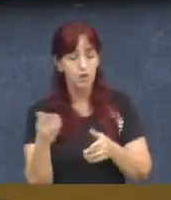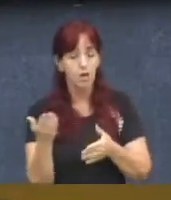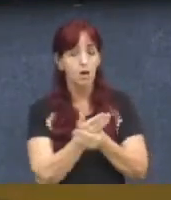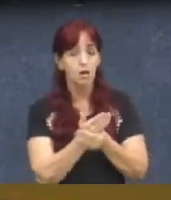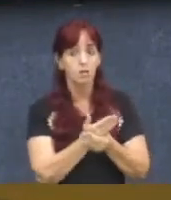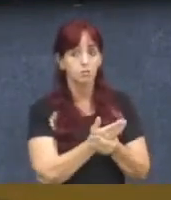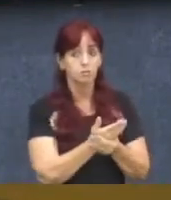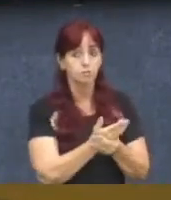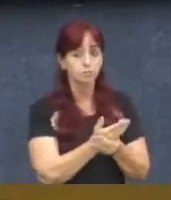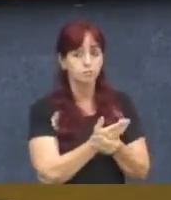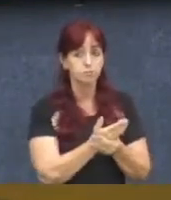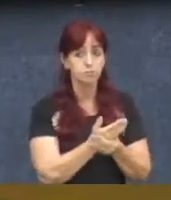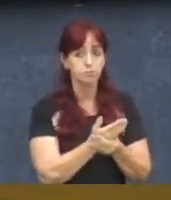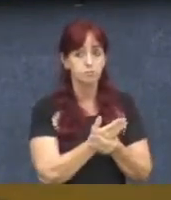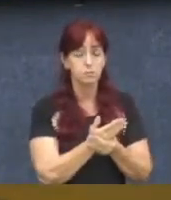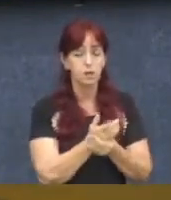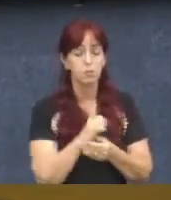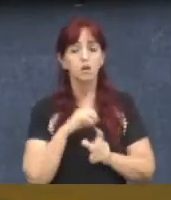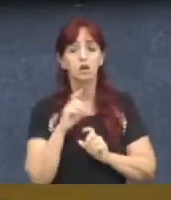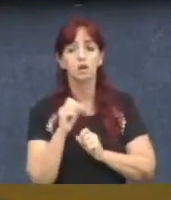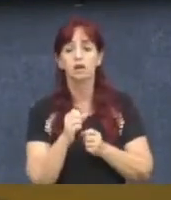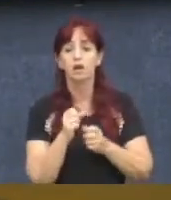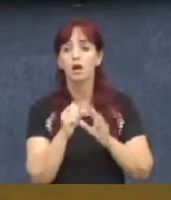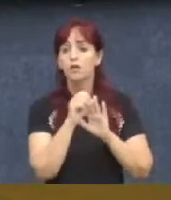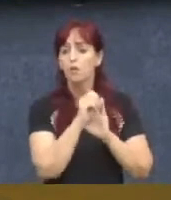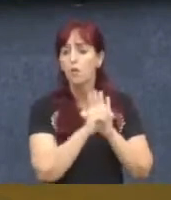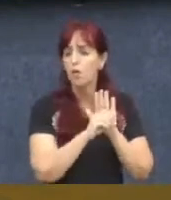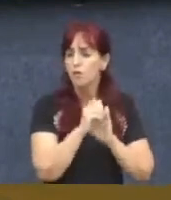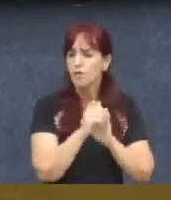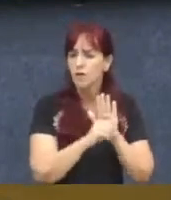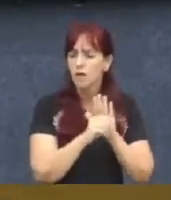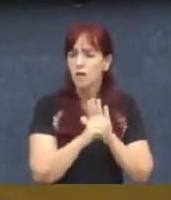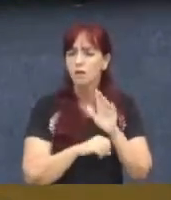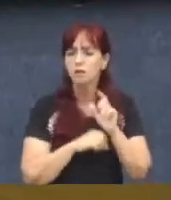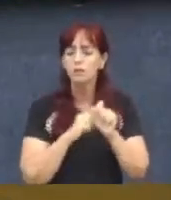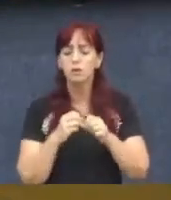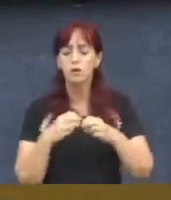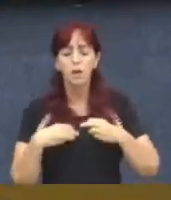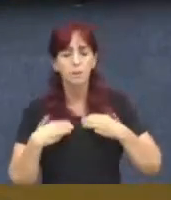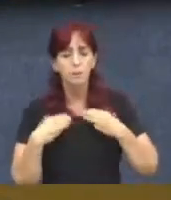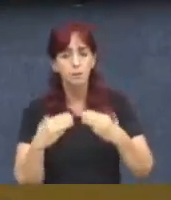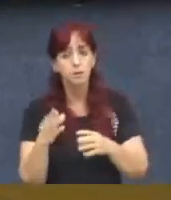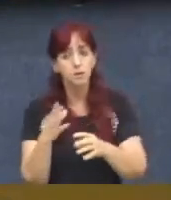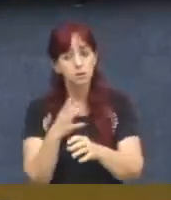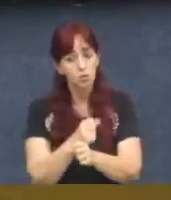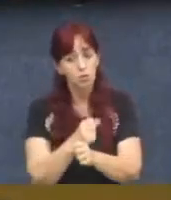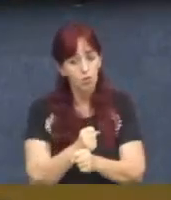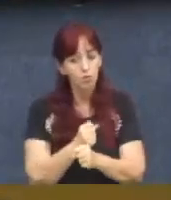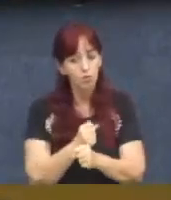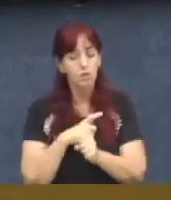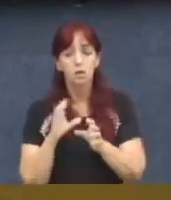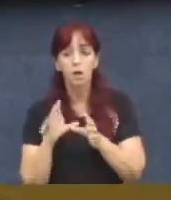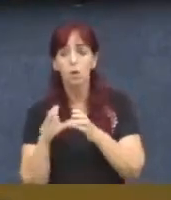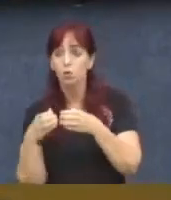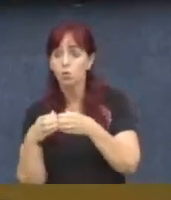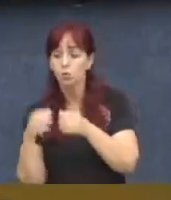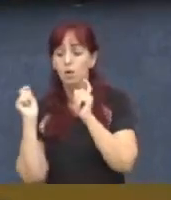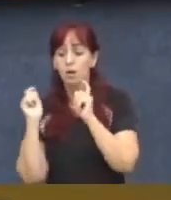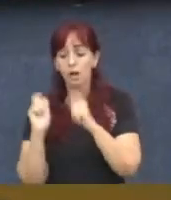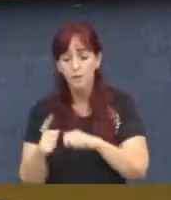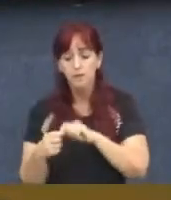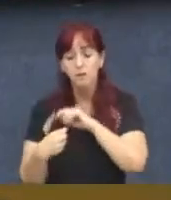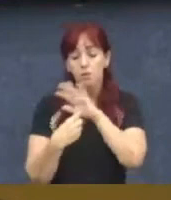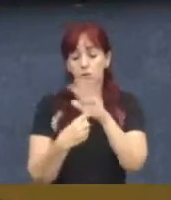feito pelo Ministério Público de Contas, que é o órgão competente para auditar contas,